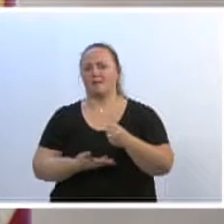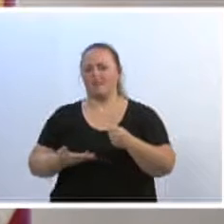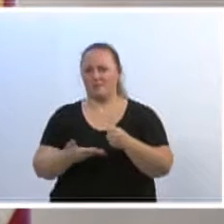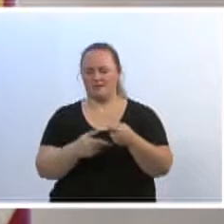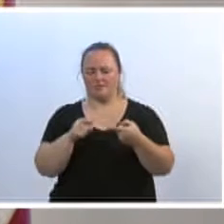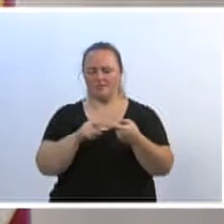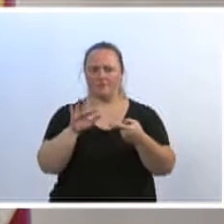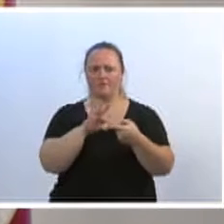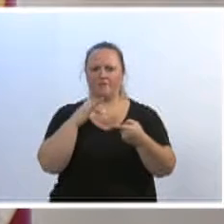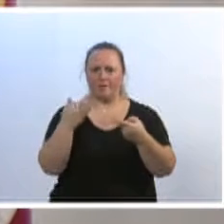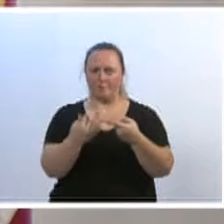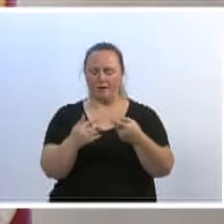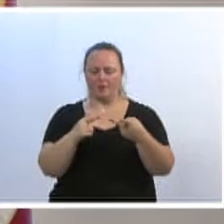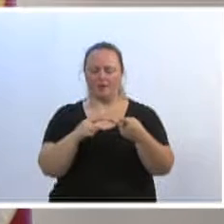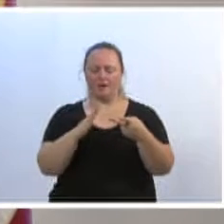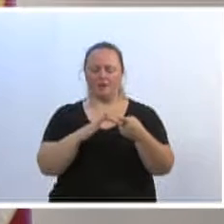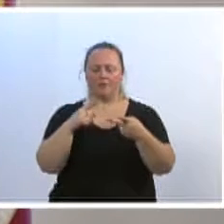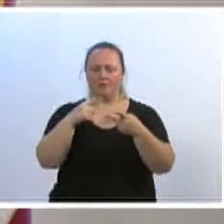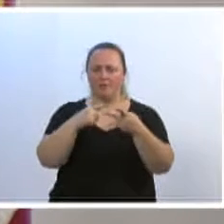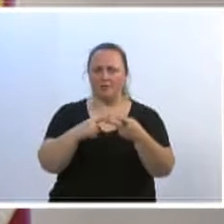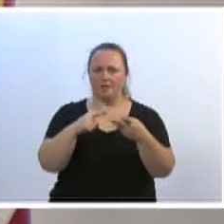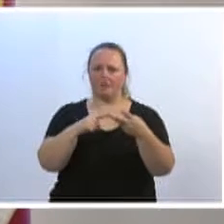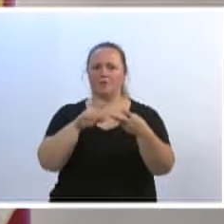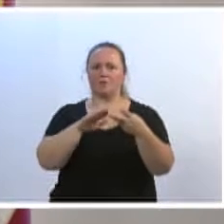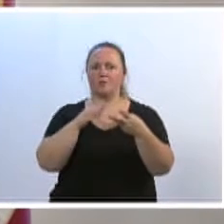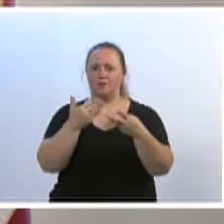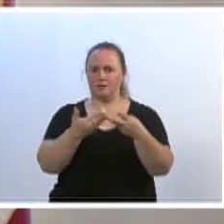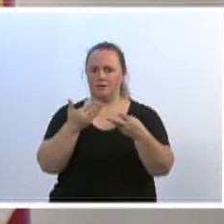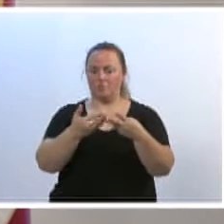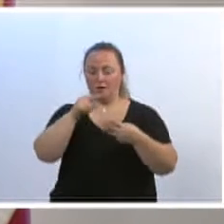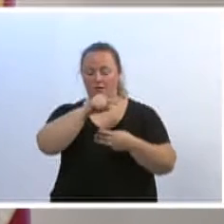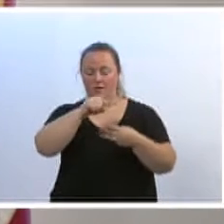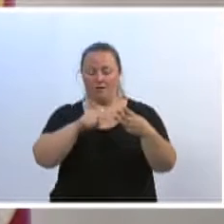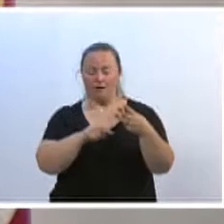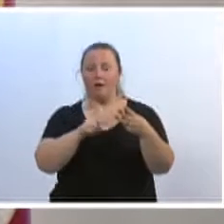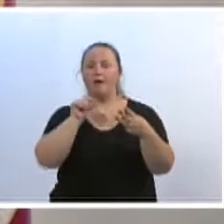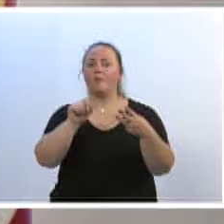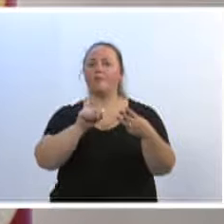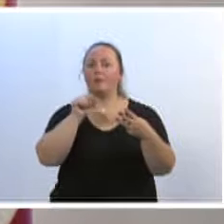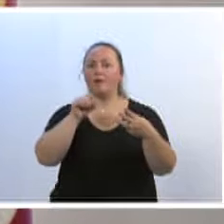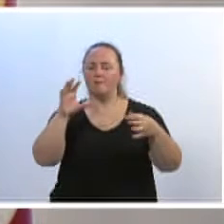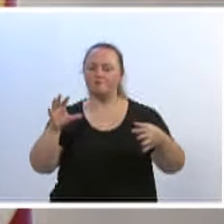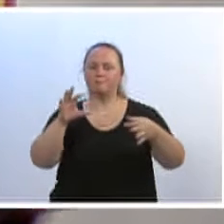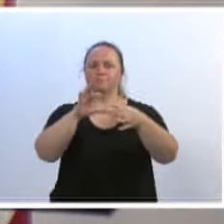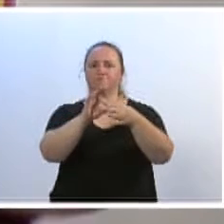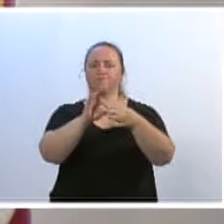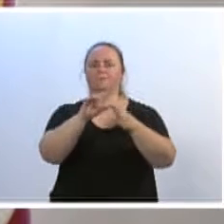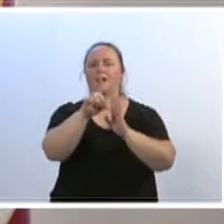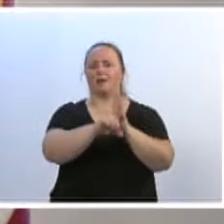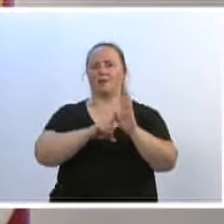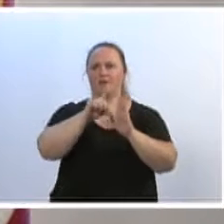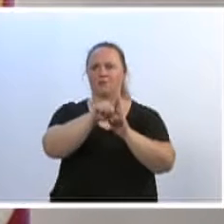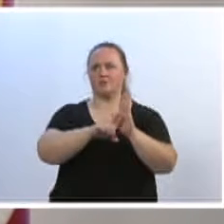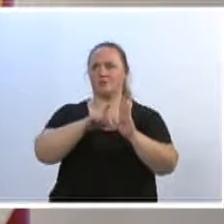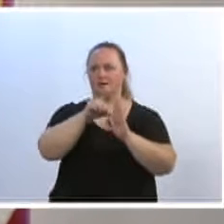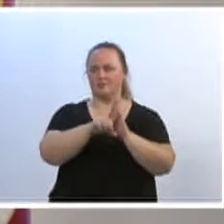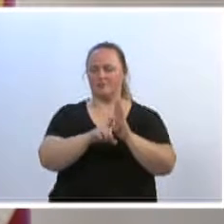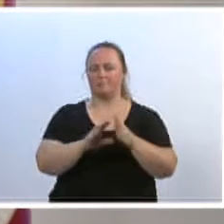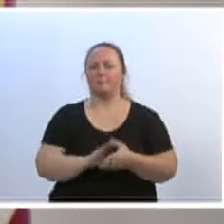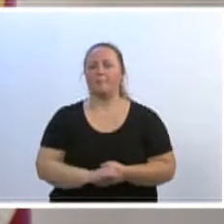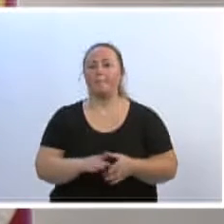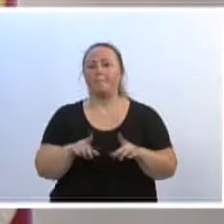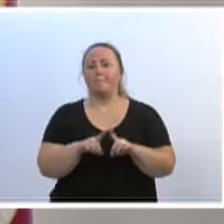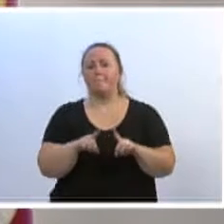família, a igreja e a escola, mas isso tudo precisa ser amparado também por legislações. E infelizmente, me ajuda aqui de novo, Adriano,